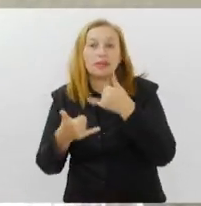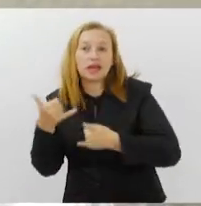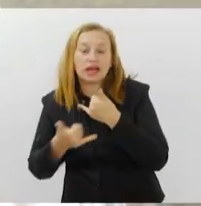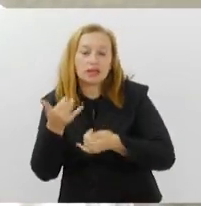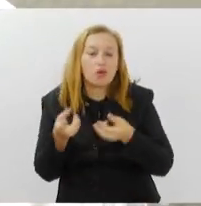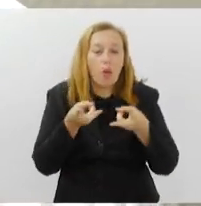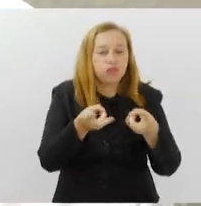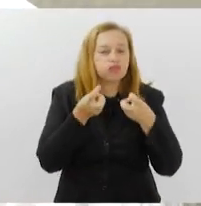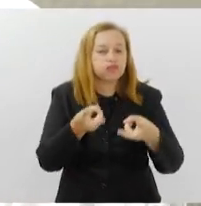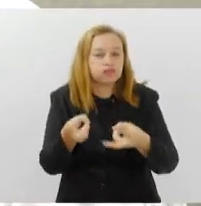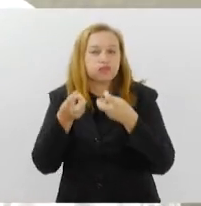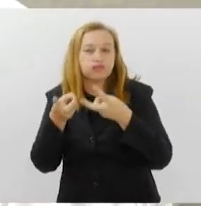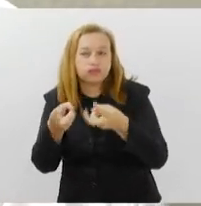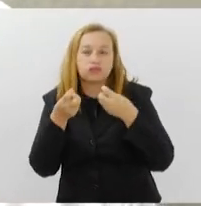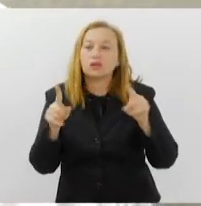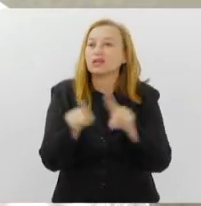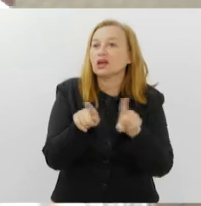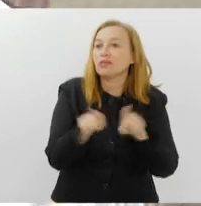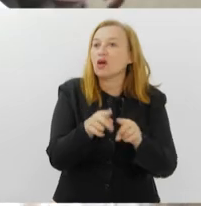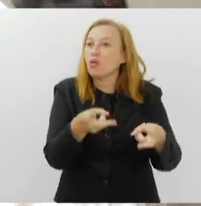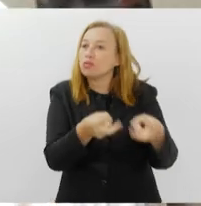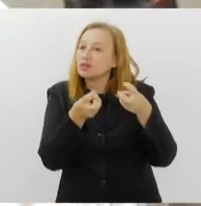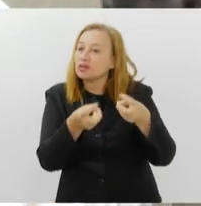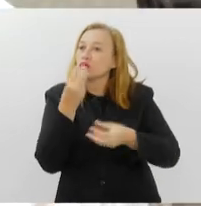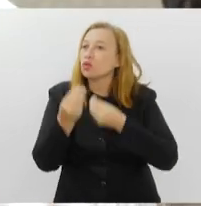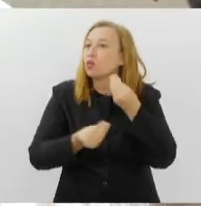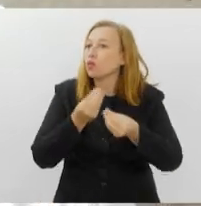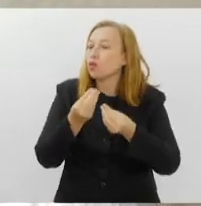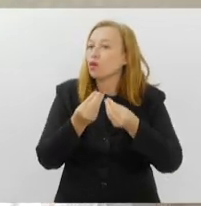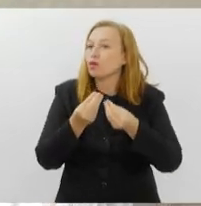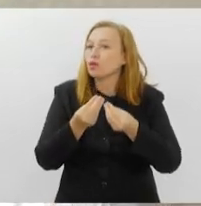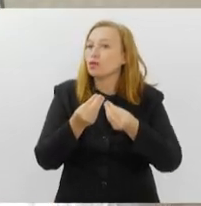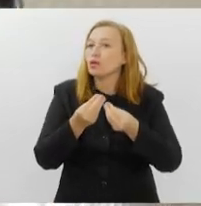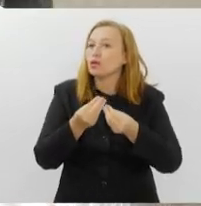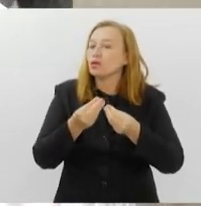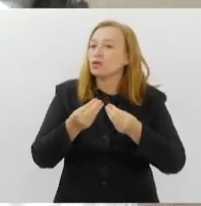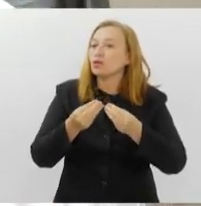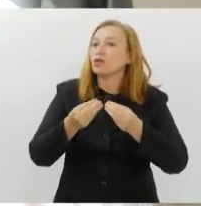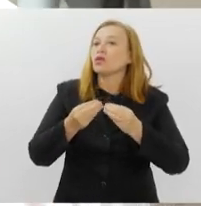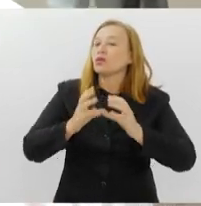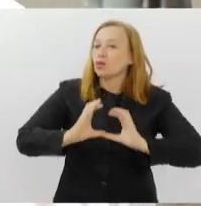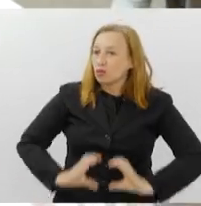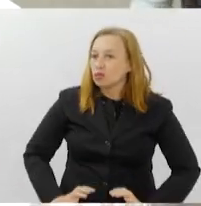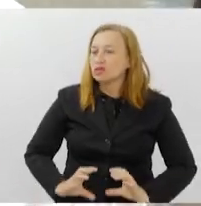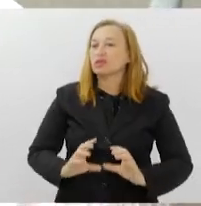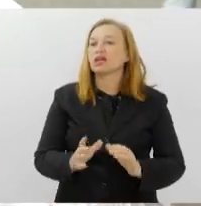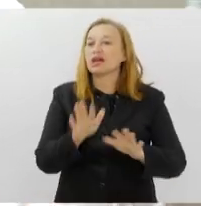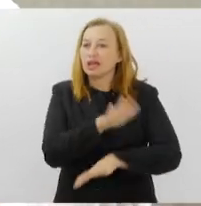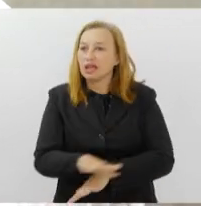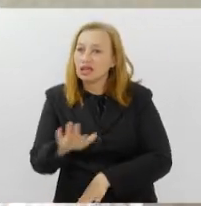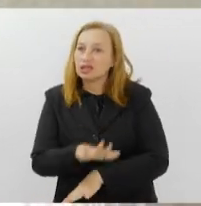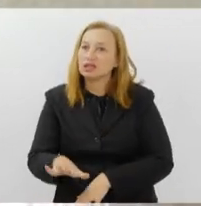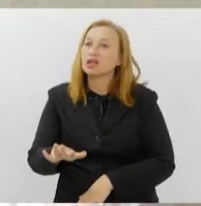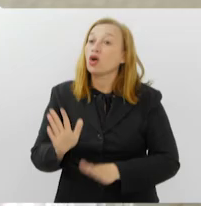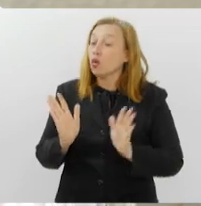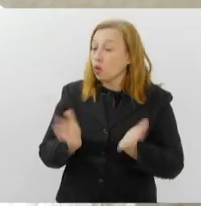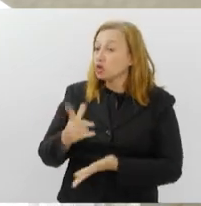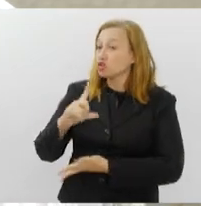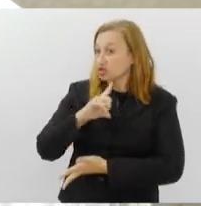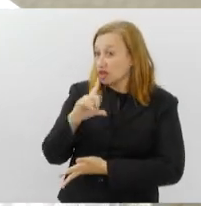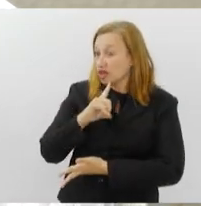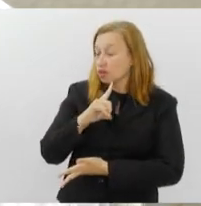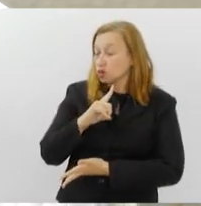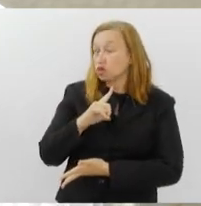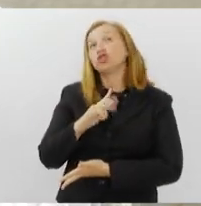observando e também observando bem o contexto daquela criança. É a única forma que a gente tem hoje de